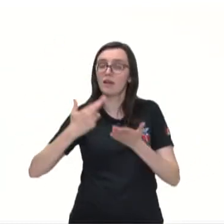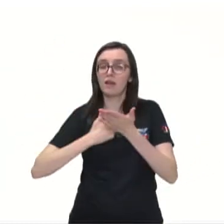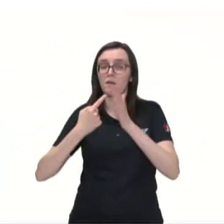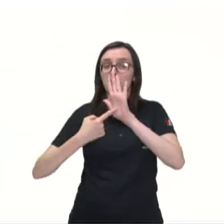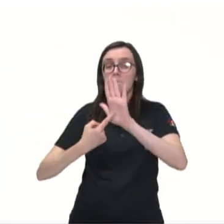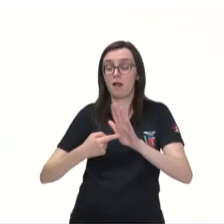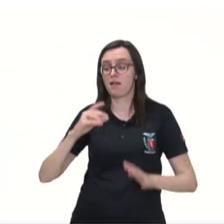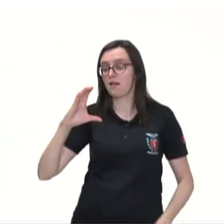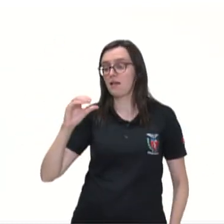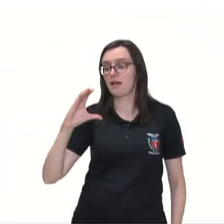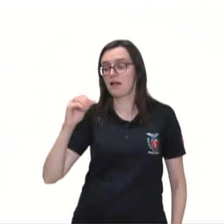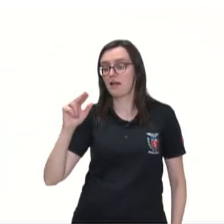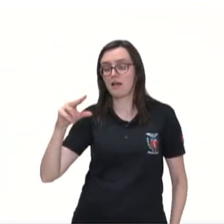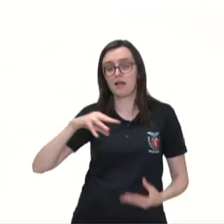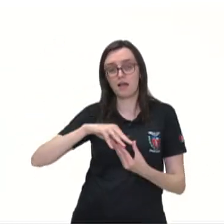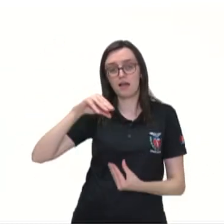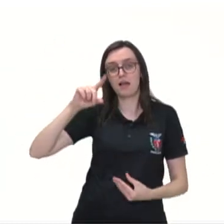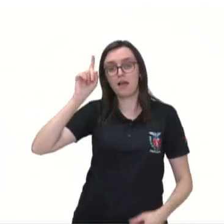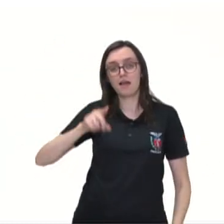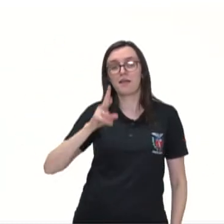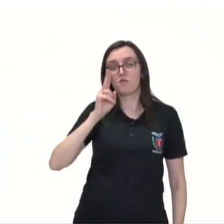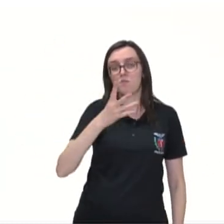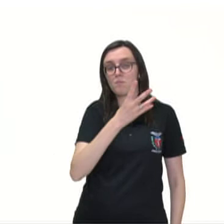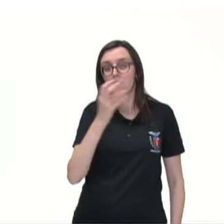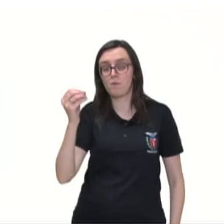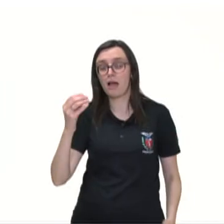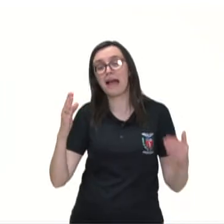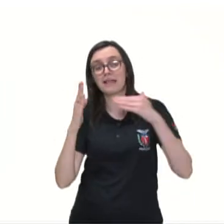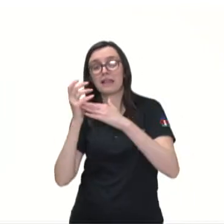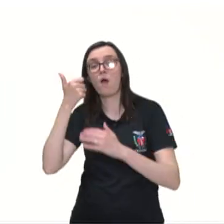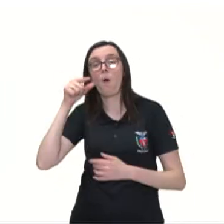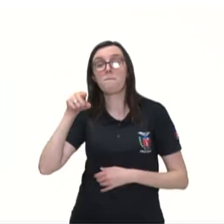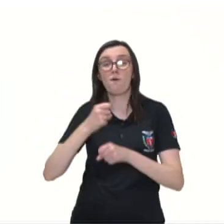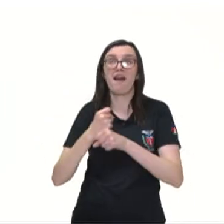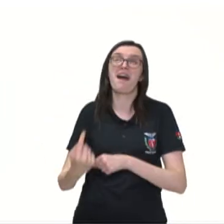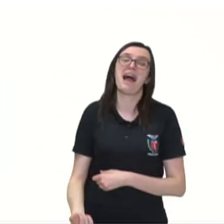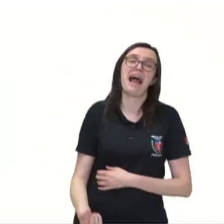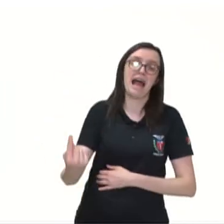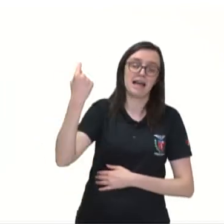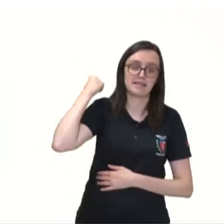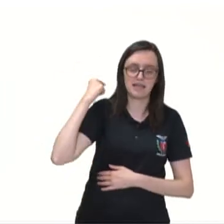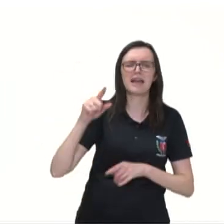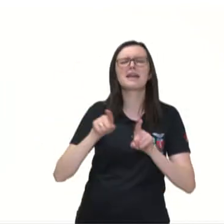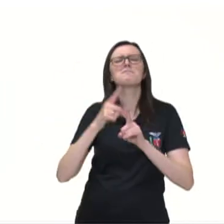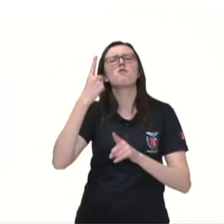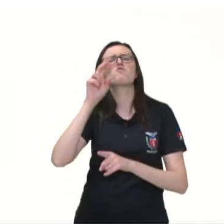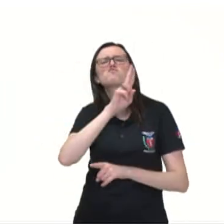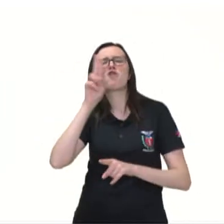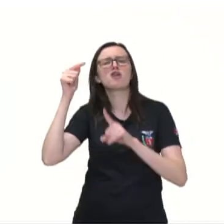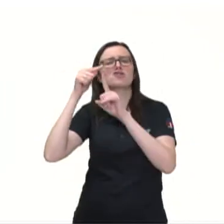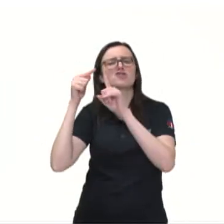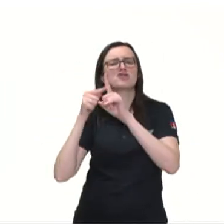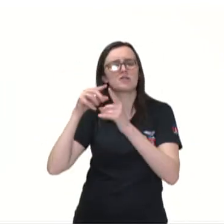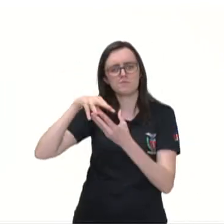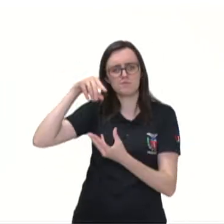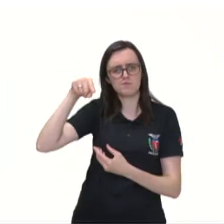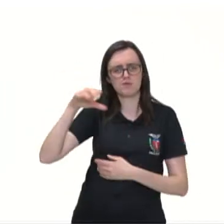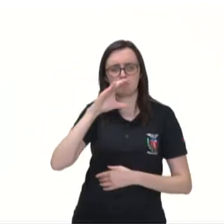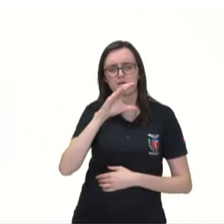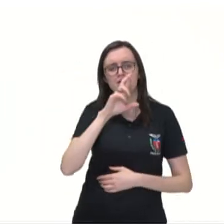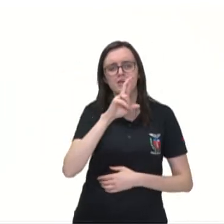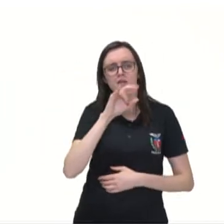pode ter surgido de 2.400 a 11.000 anos atrás. Que o crioulo, que é uma qualidade, uma